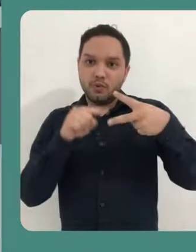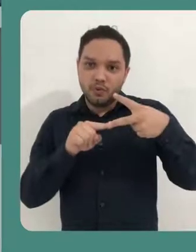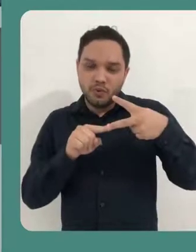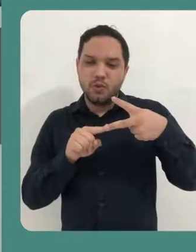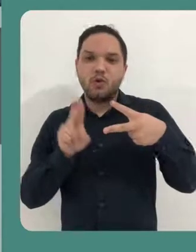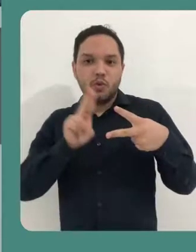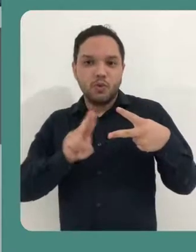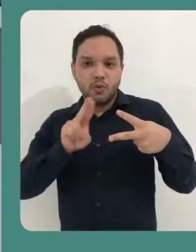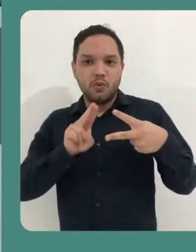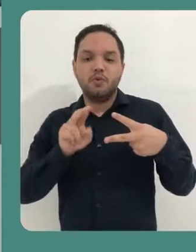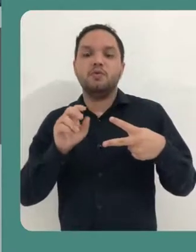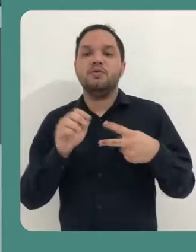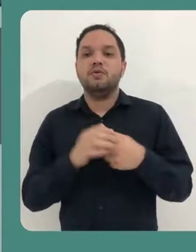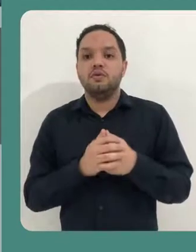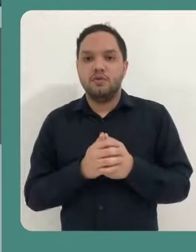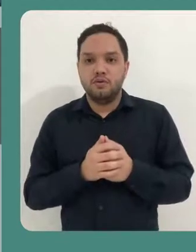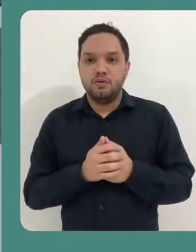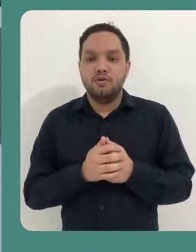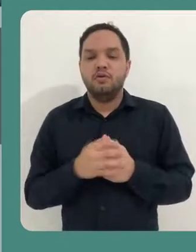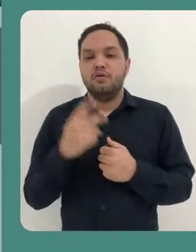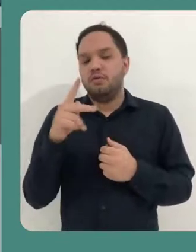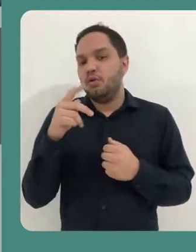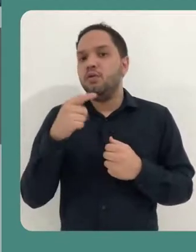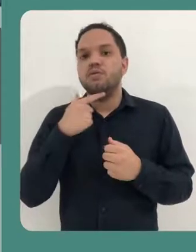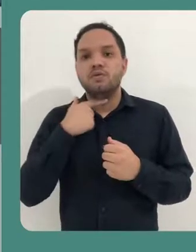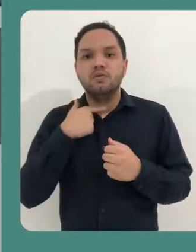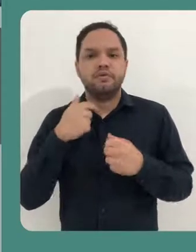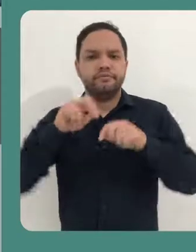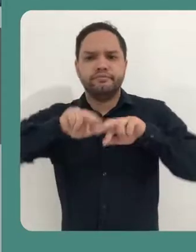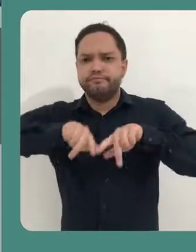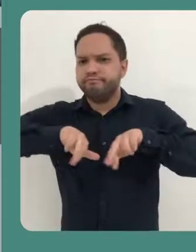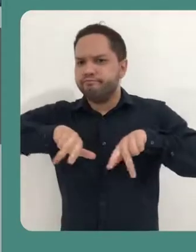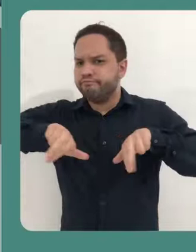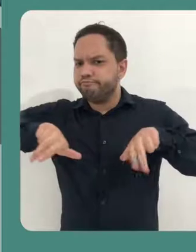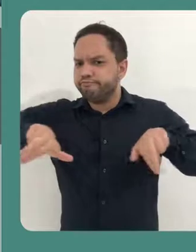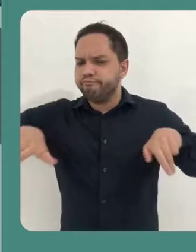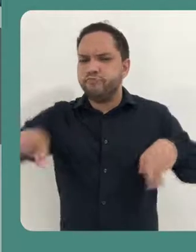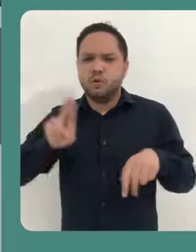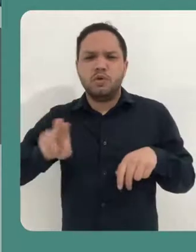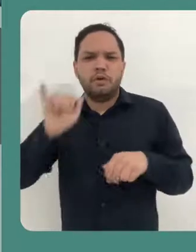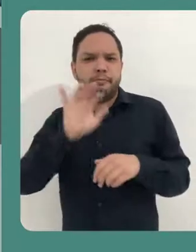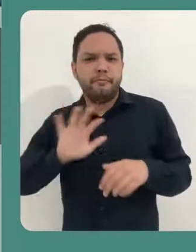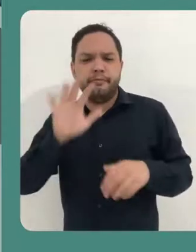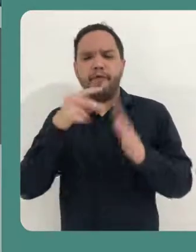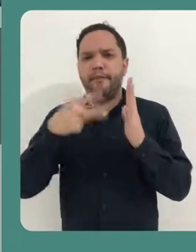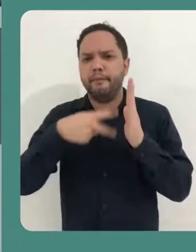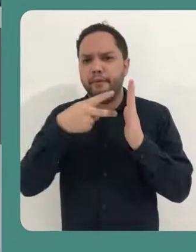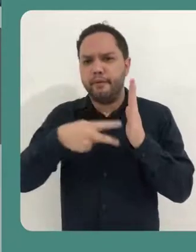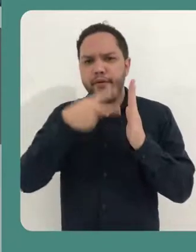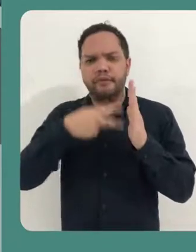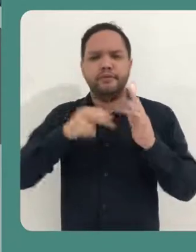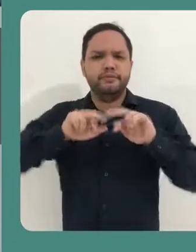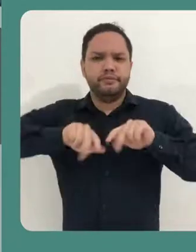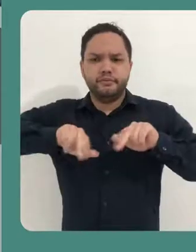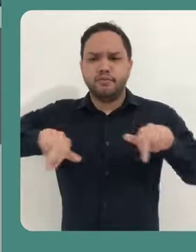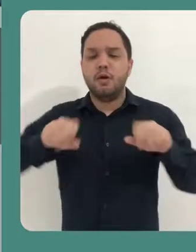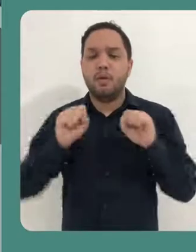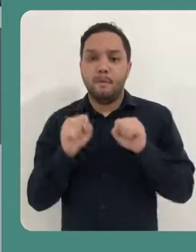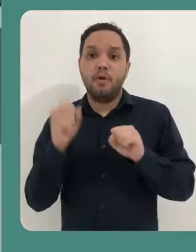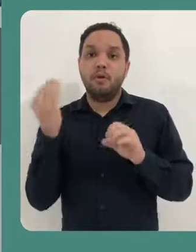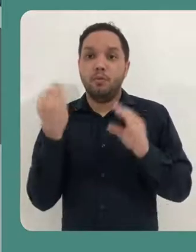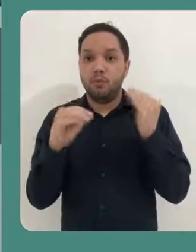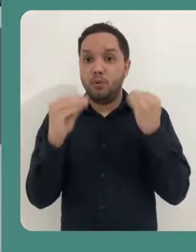Então use nessas plataformas de infográfico com bastante sabedoria, tem bastante recurso,